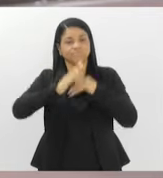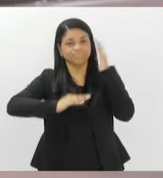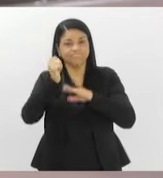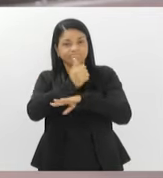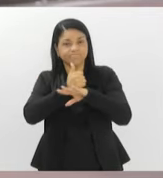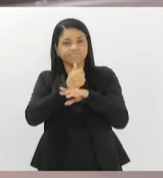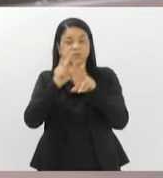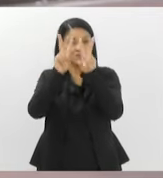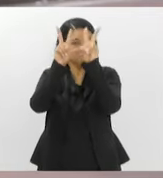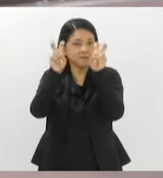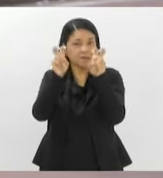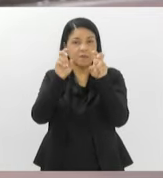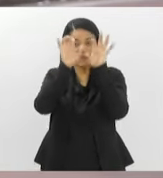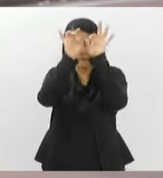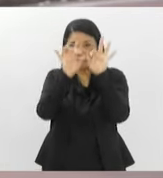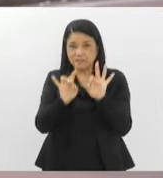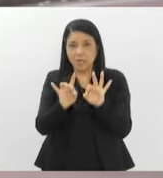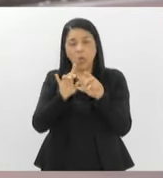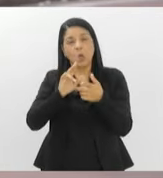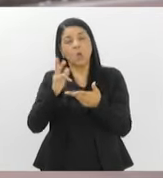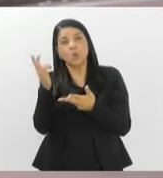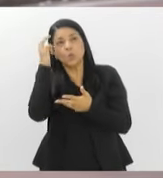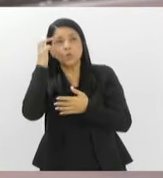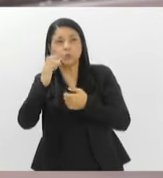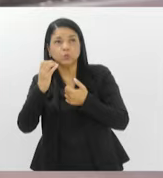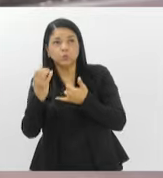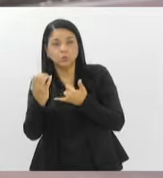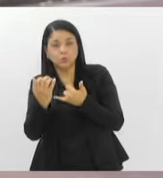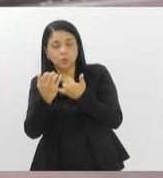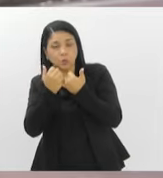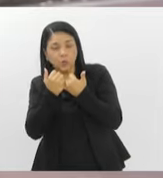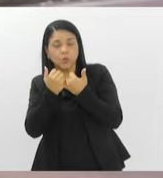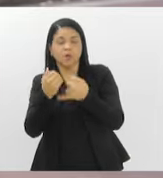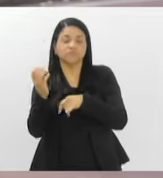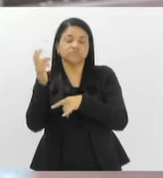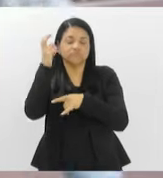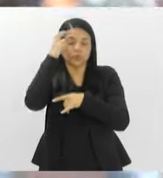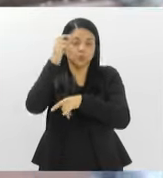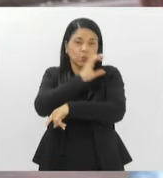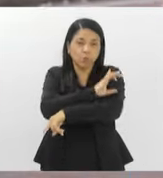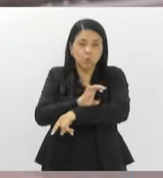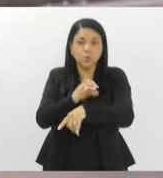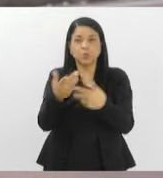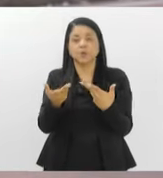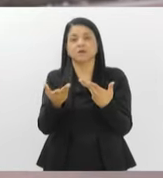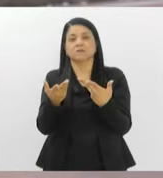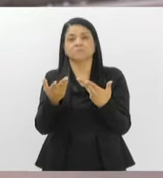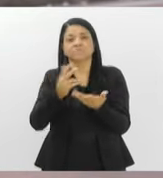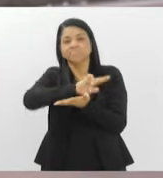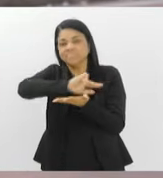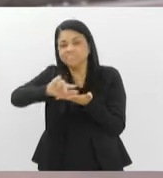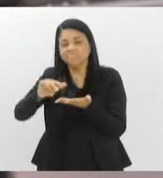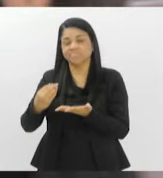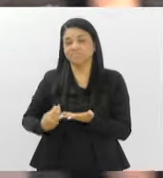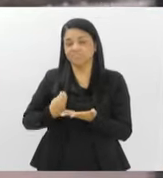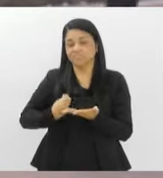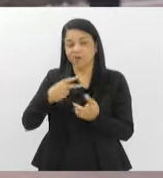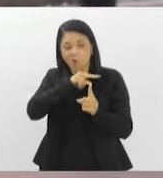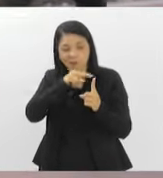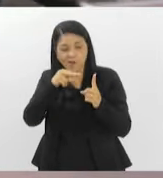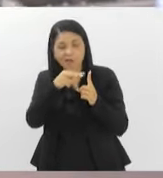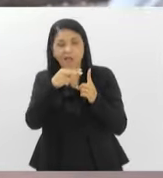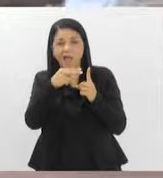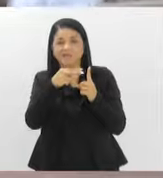tema. Ou era cultura, ou era biodiversidade, ou era arquitetura. Então, o livro acabou ficando mais completo por conta dessa diversidade de olhares.